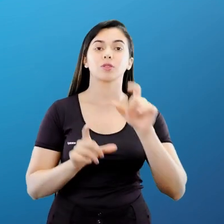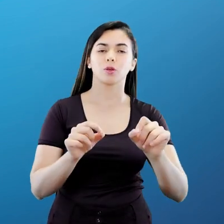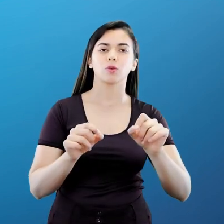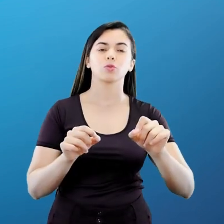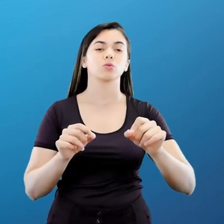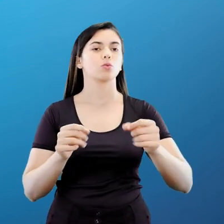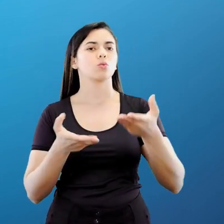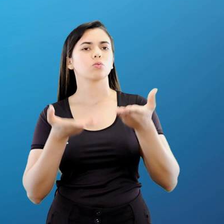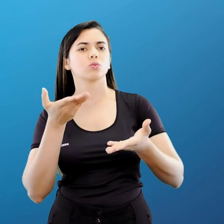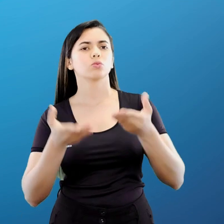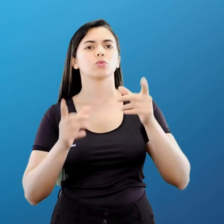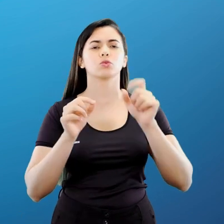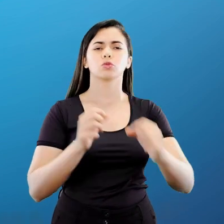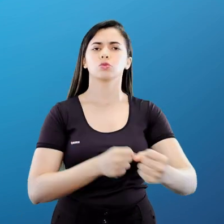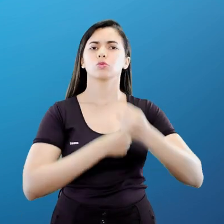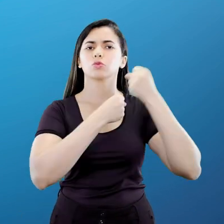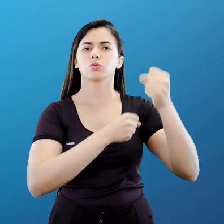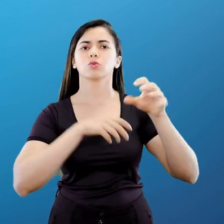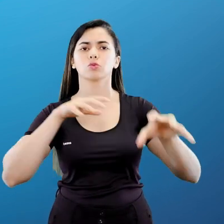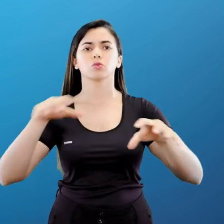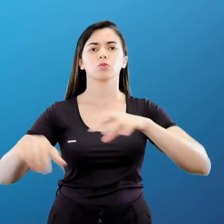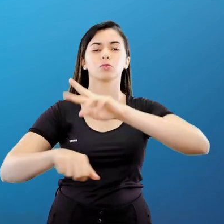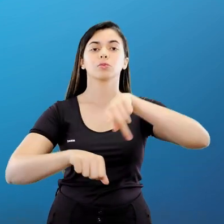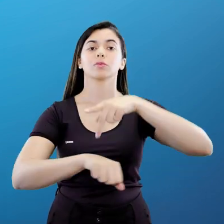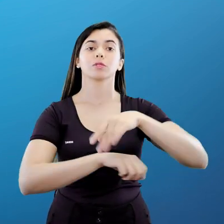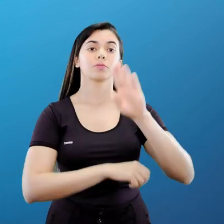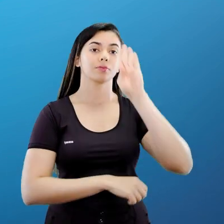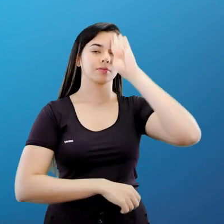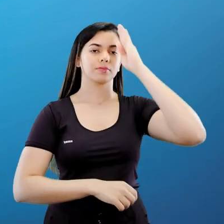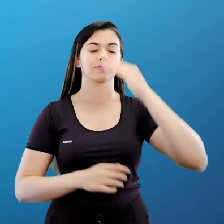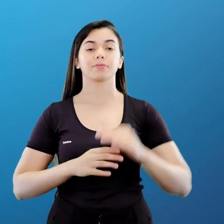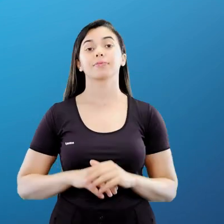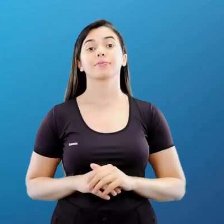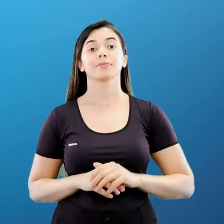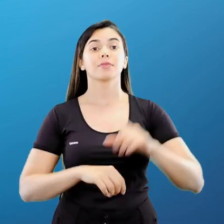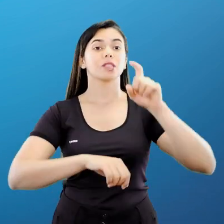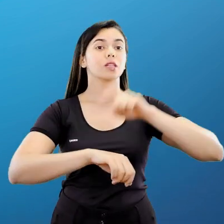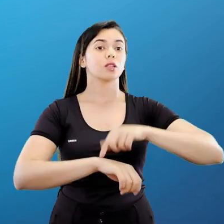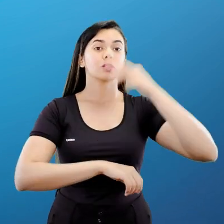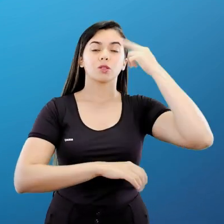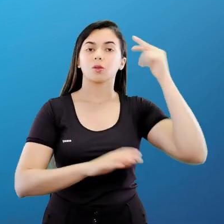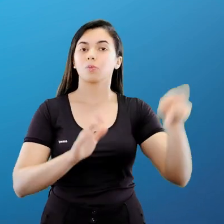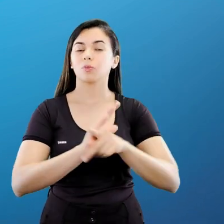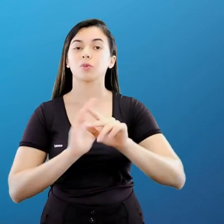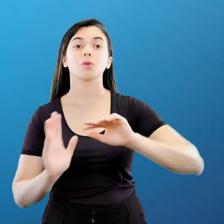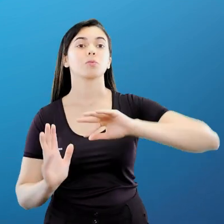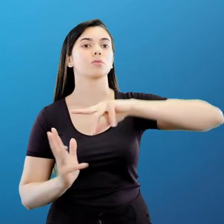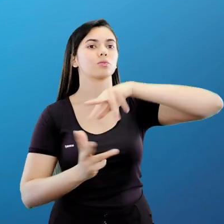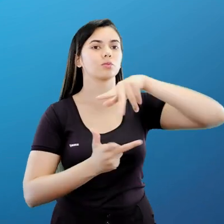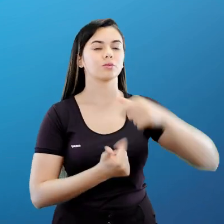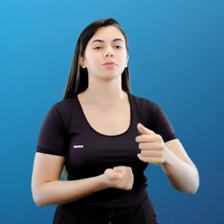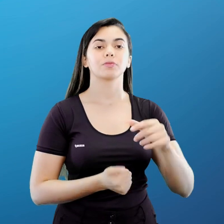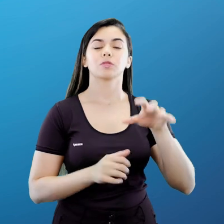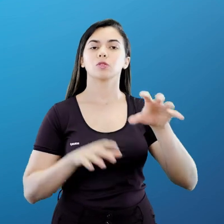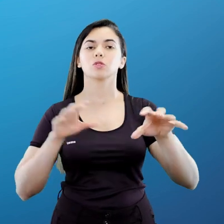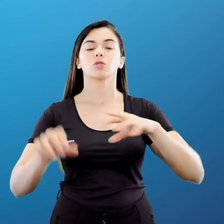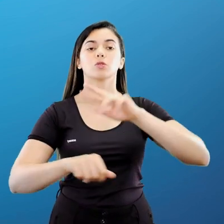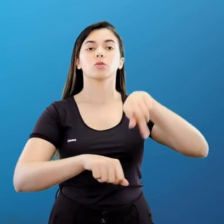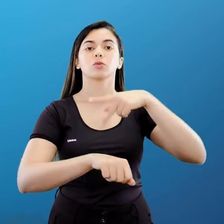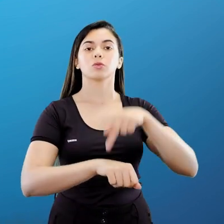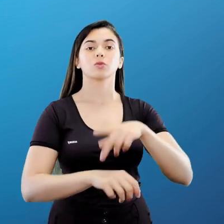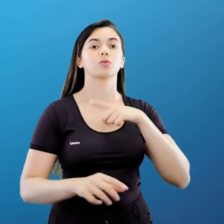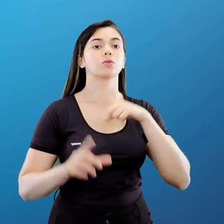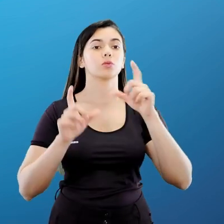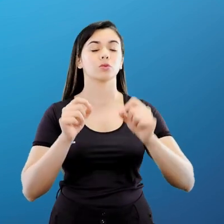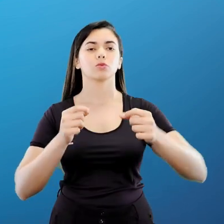significa dizer? É nesse momento da história do mundo que essas nações vão fomentar uma